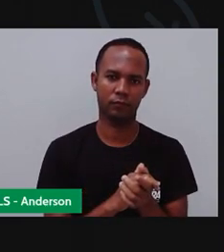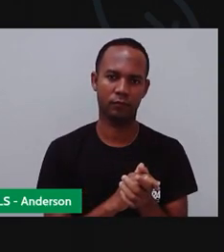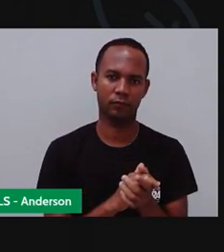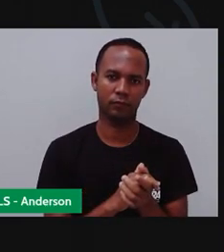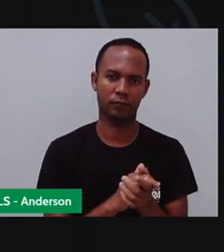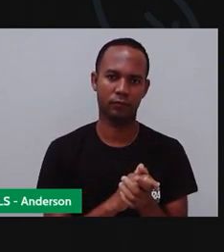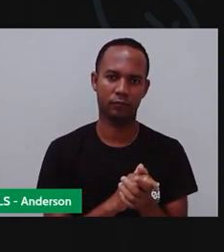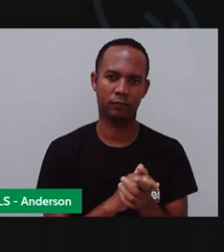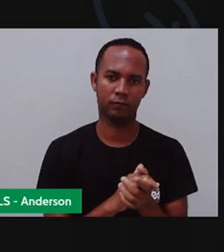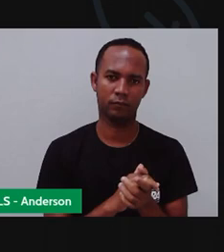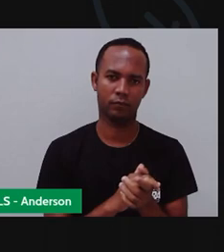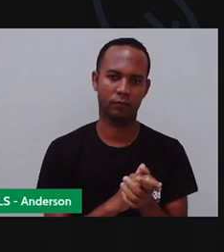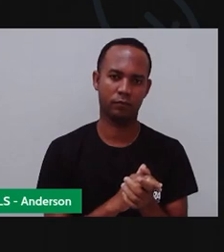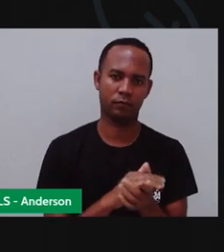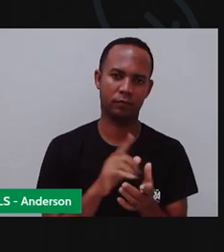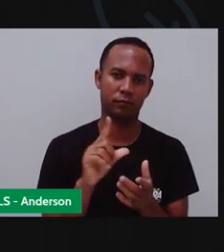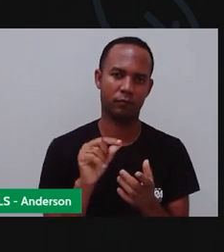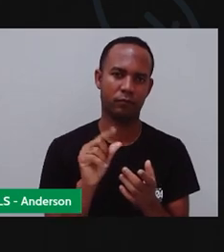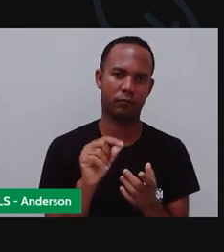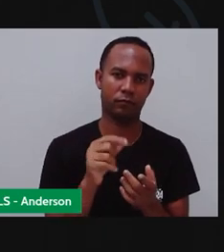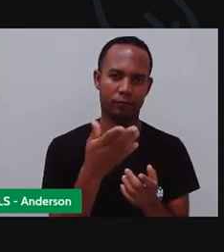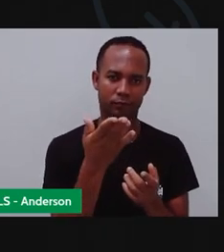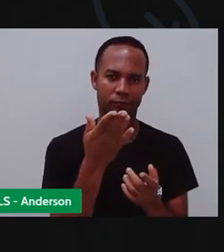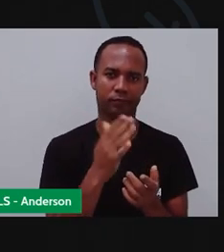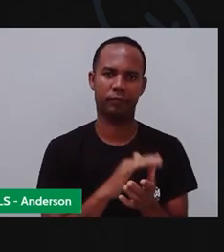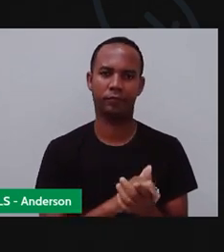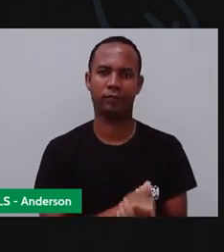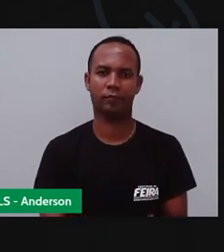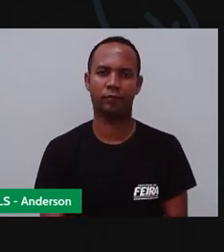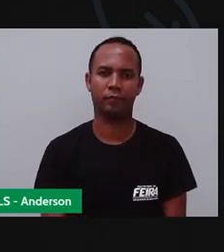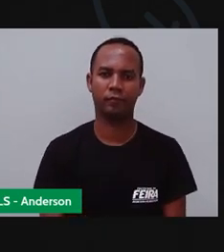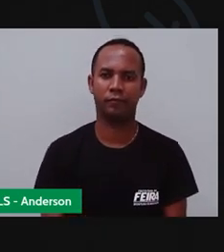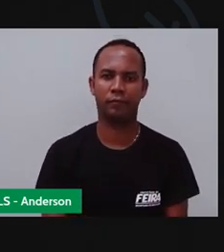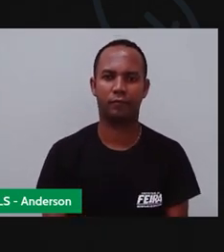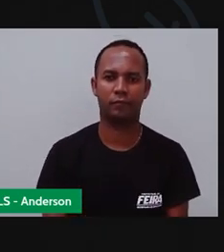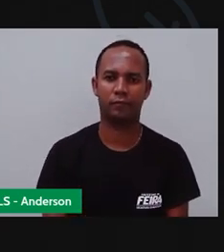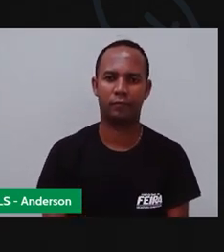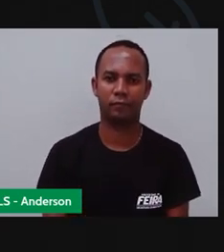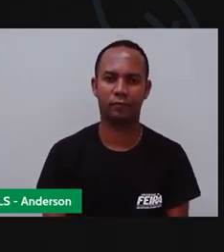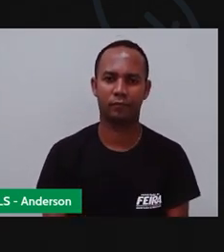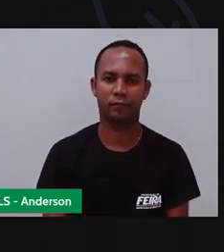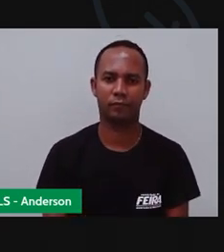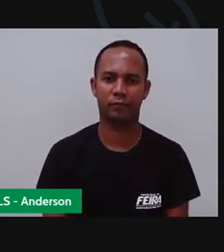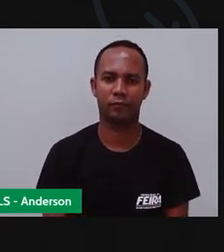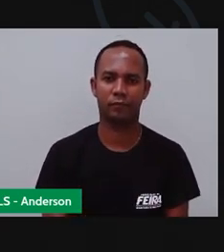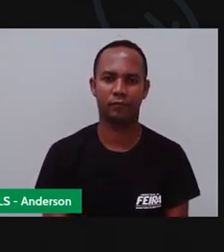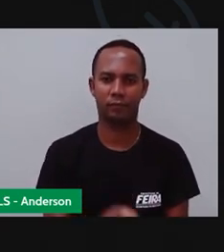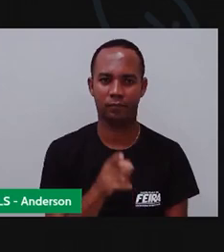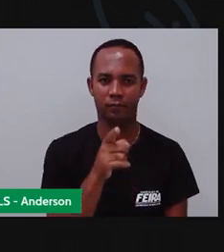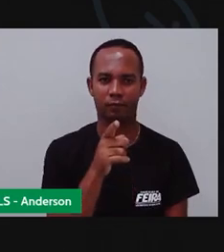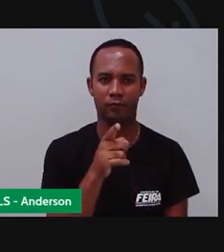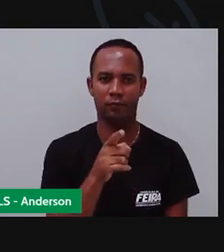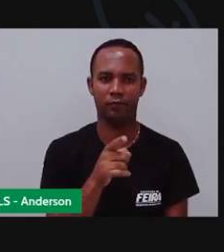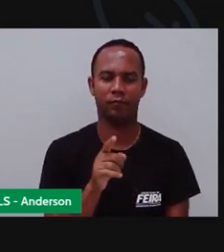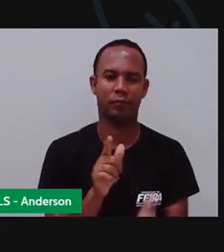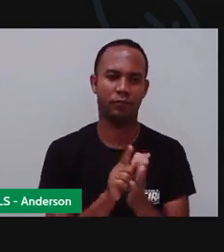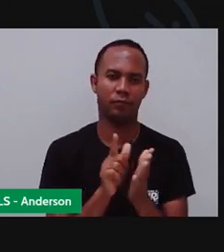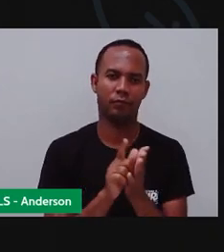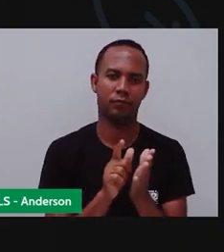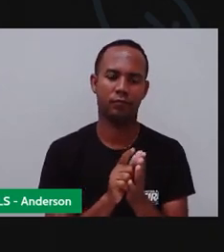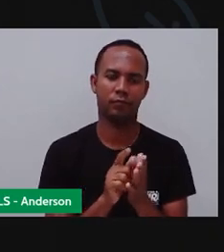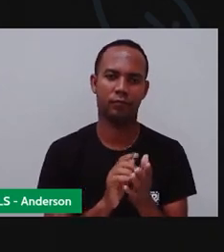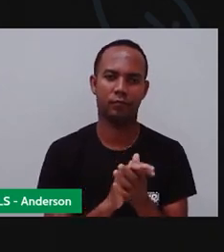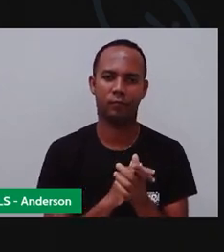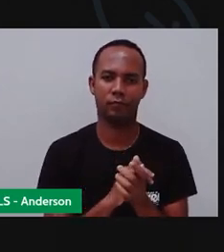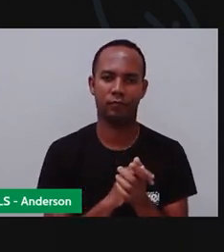em casa mesmo Cola Certo? Cola, cola Né? A pró trouxe aqui Umas sobras, né? Trouxe